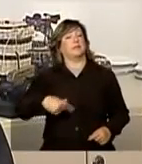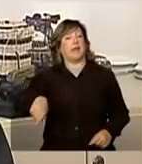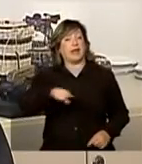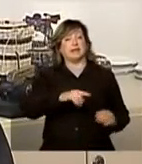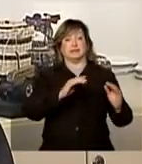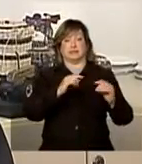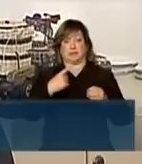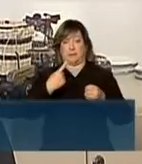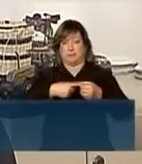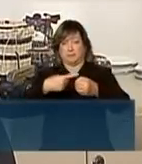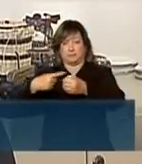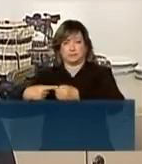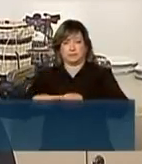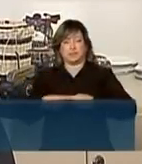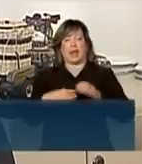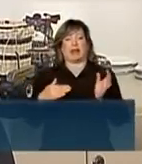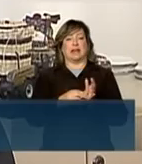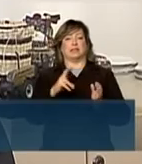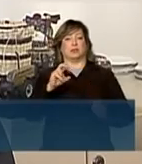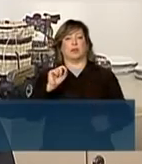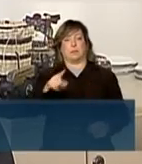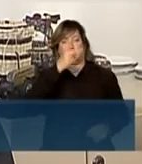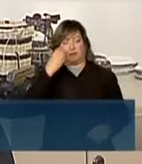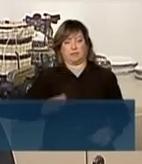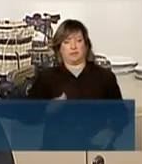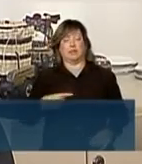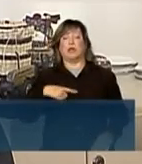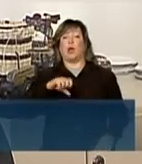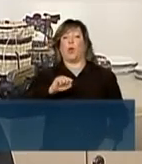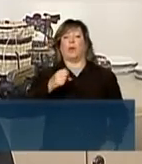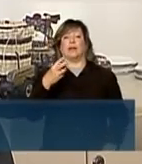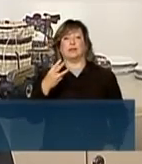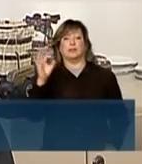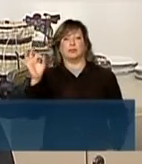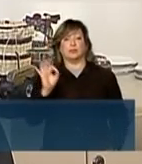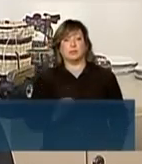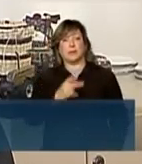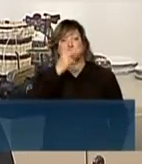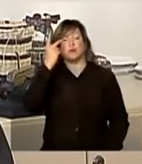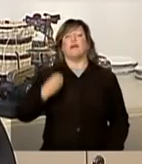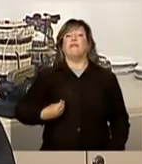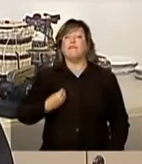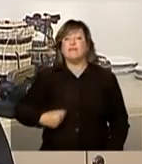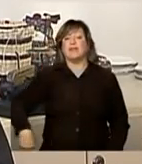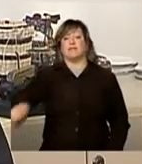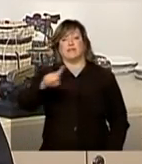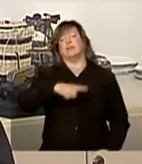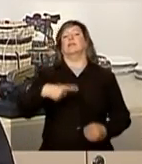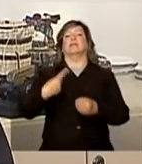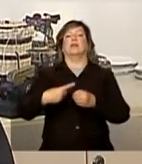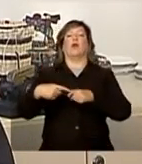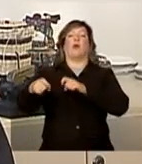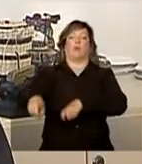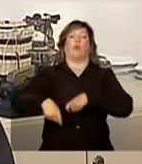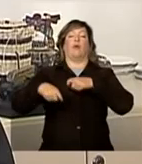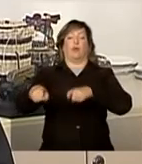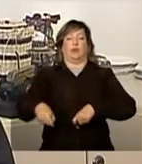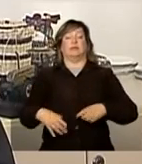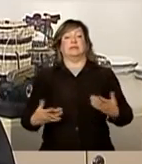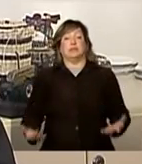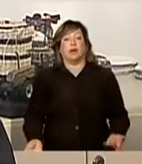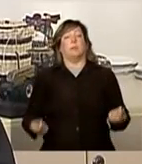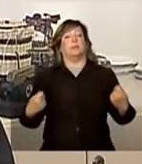habitantes, nós temos 83% da população que vive no meio rural brasileiro. Então, é grande programa de mobilidade rural,